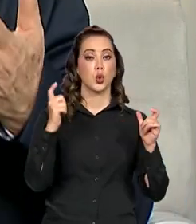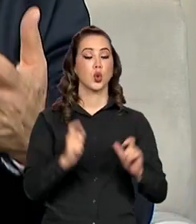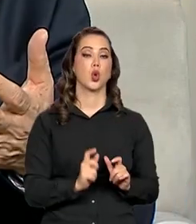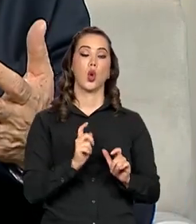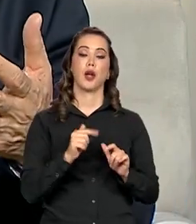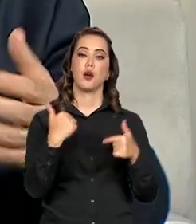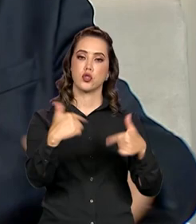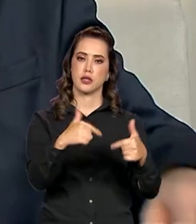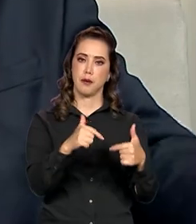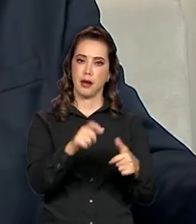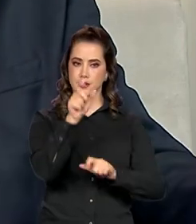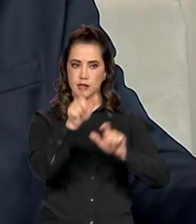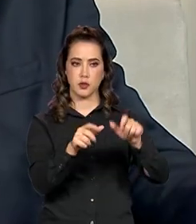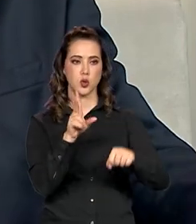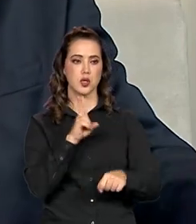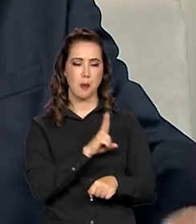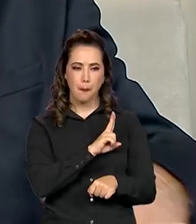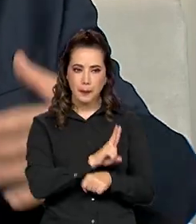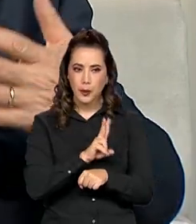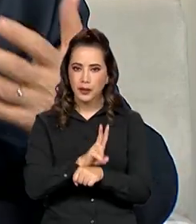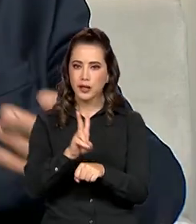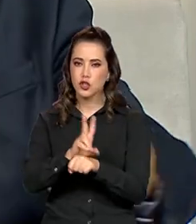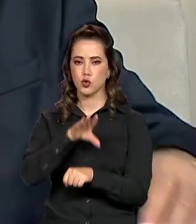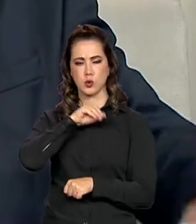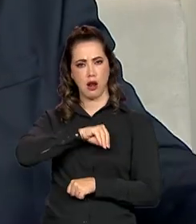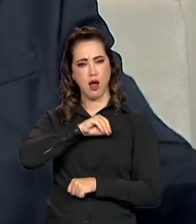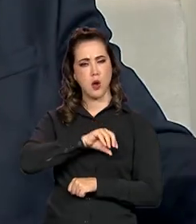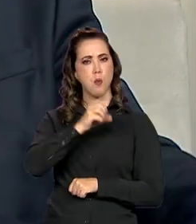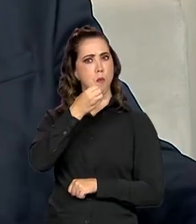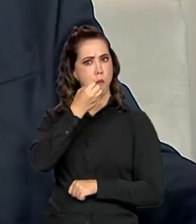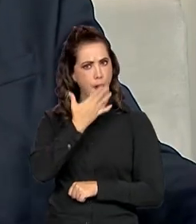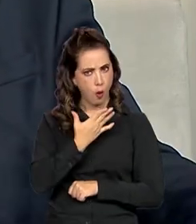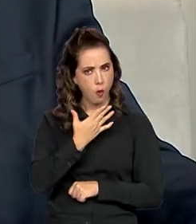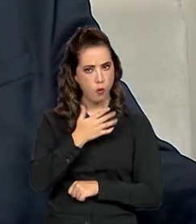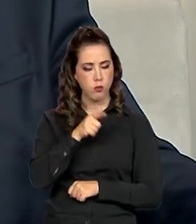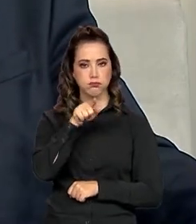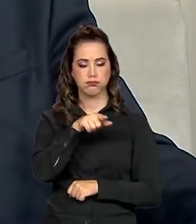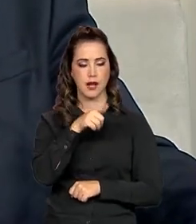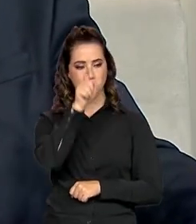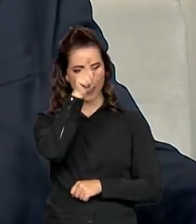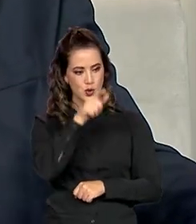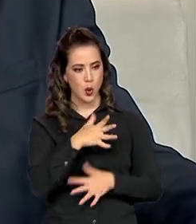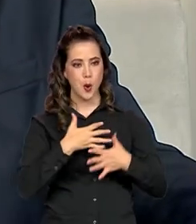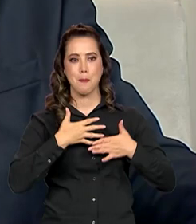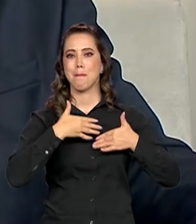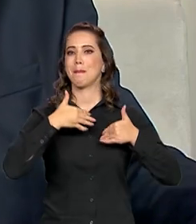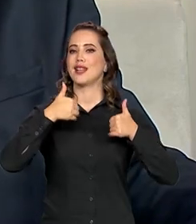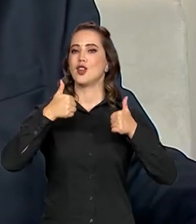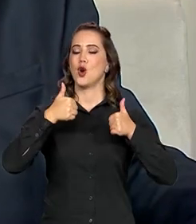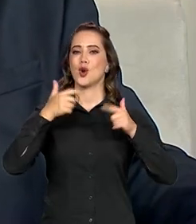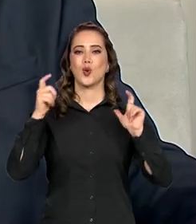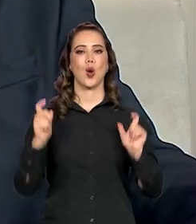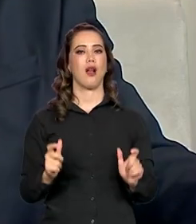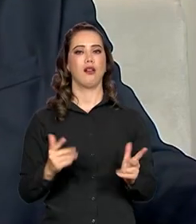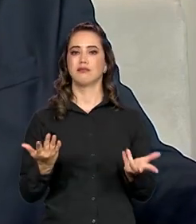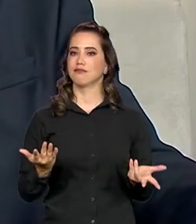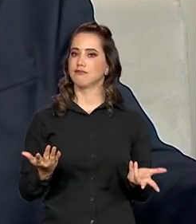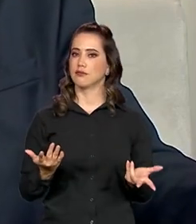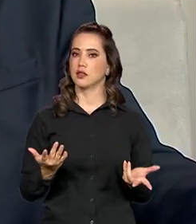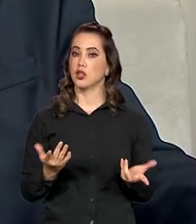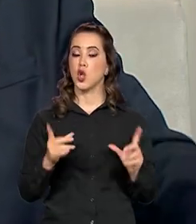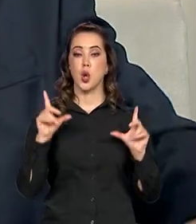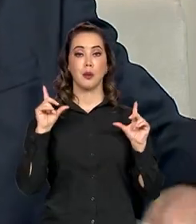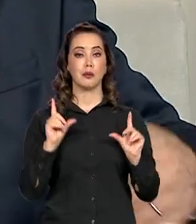protegidos com a remuneração saudável, ele melhora o ambiente do trabalho, ele